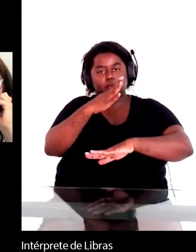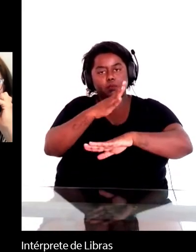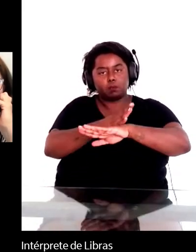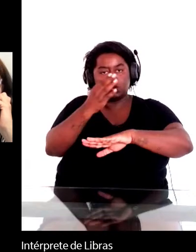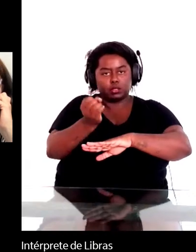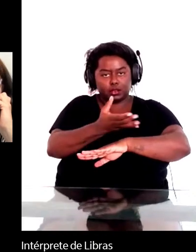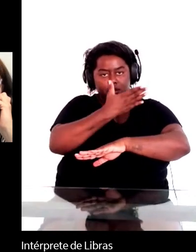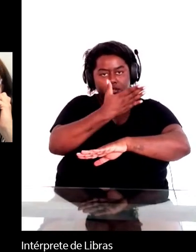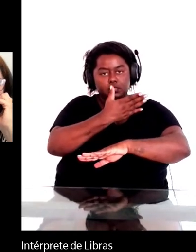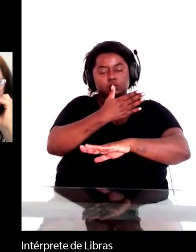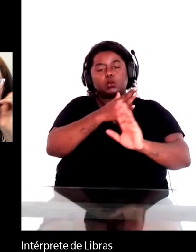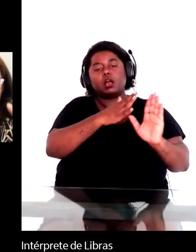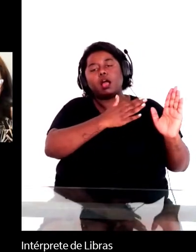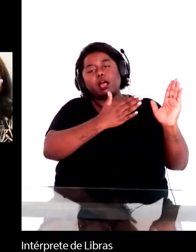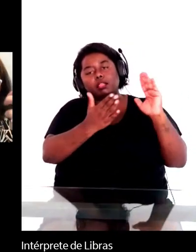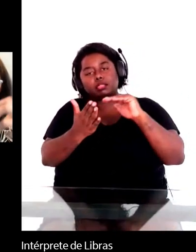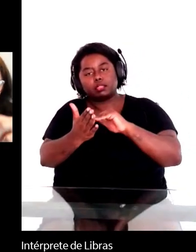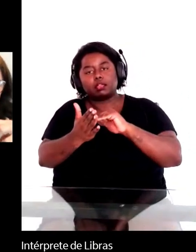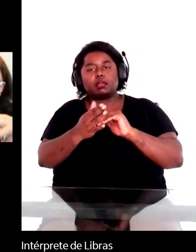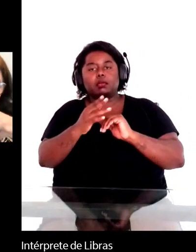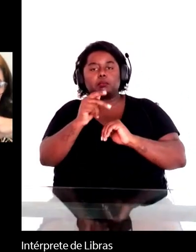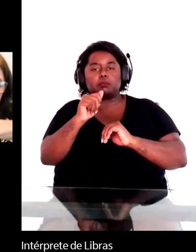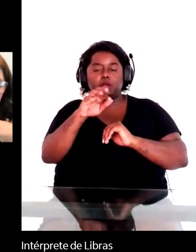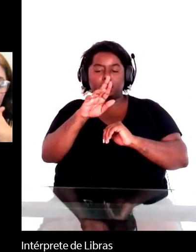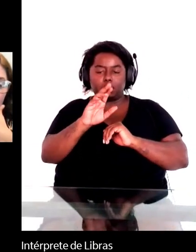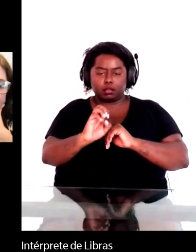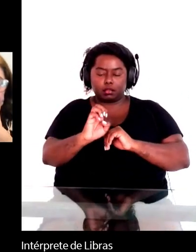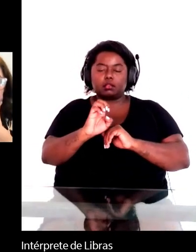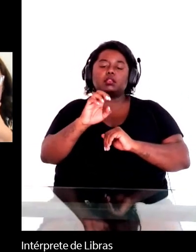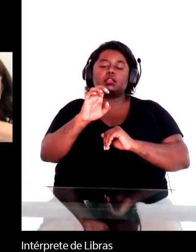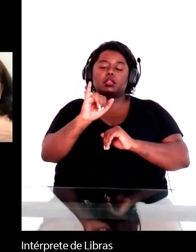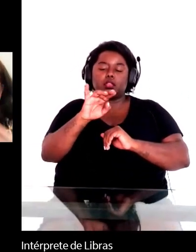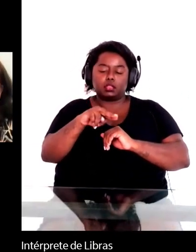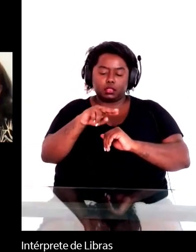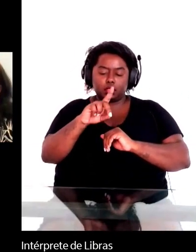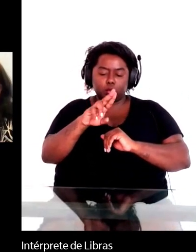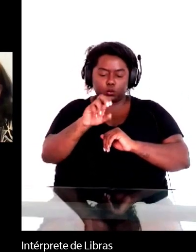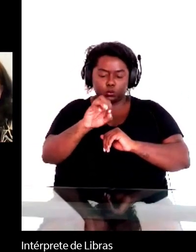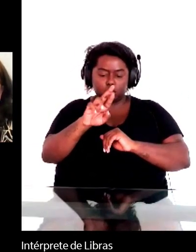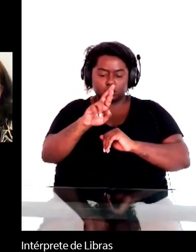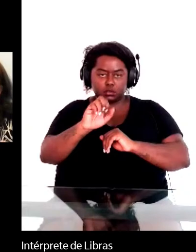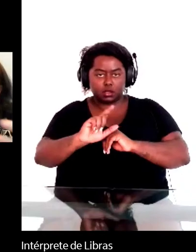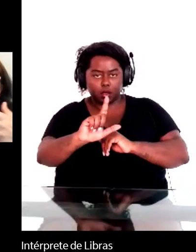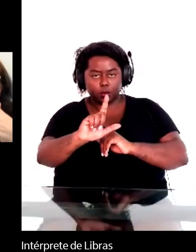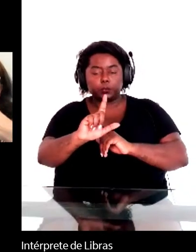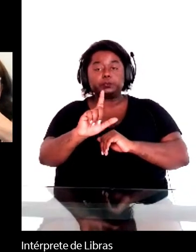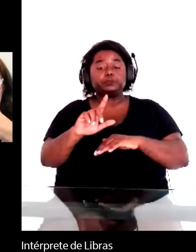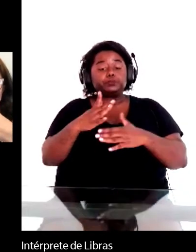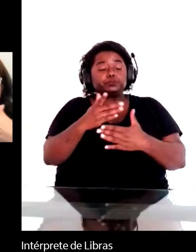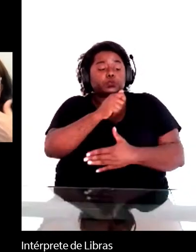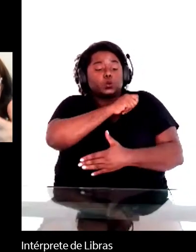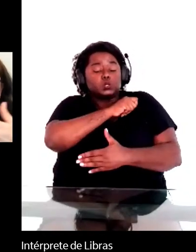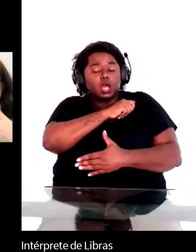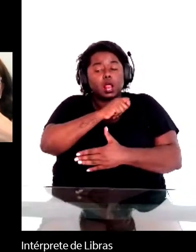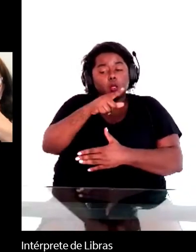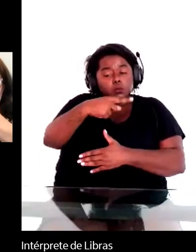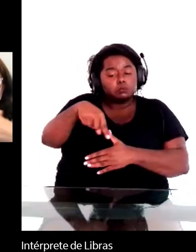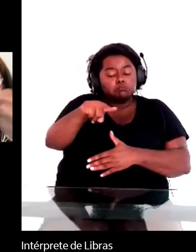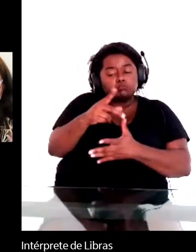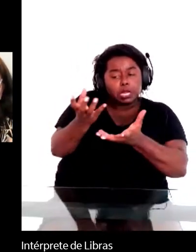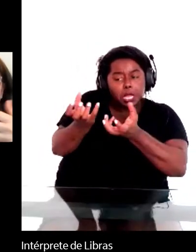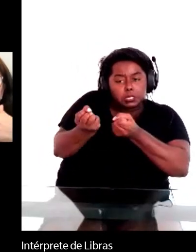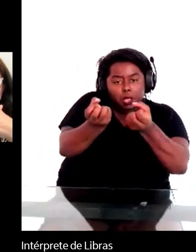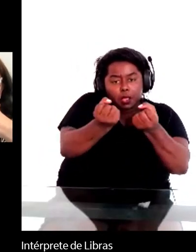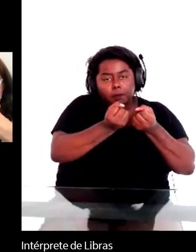Então, aqui, a gente vê a recepção dos alunos, que também é um ponto importante, pensando que os